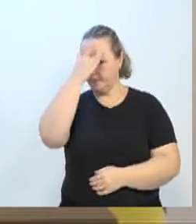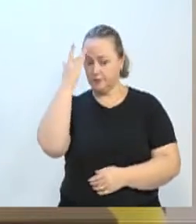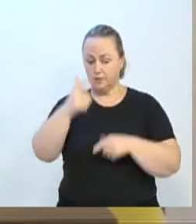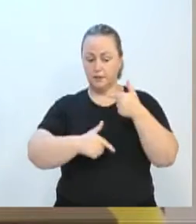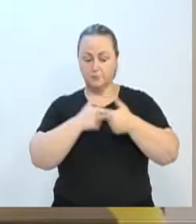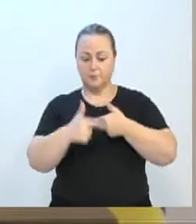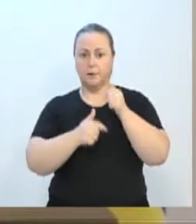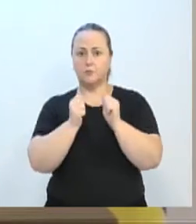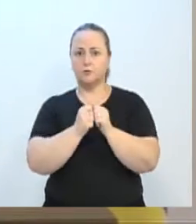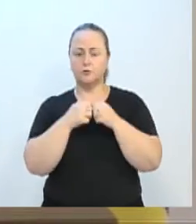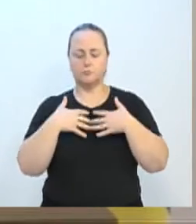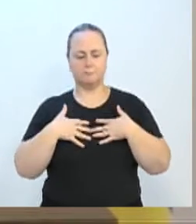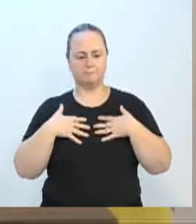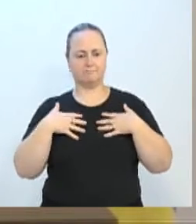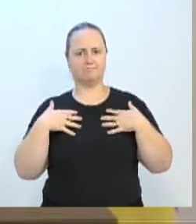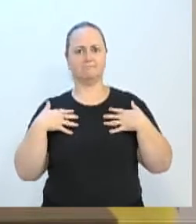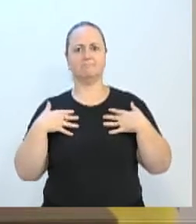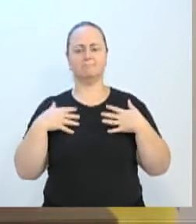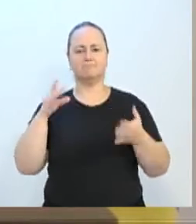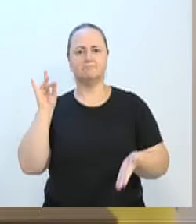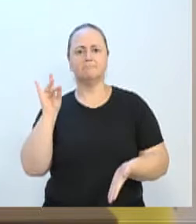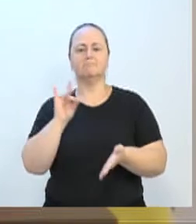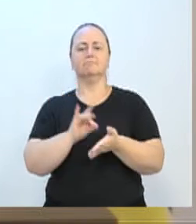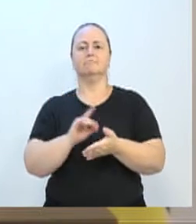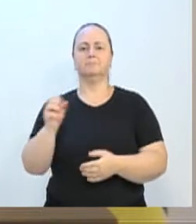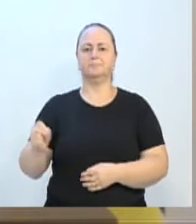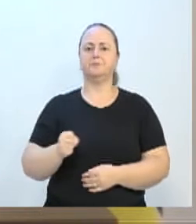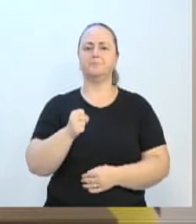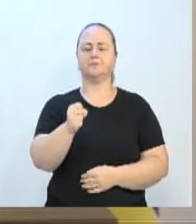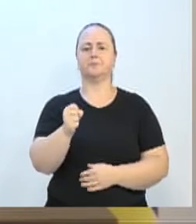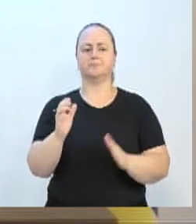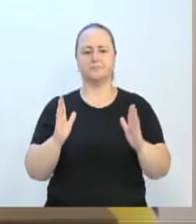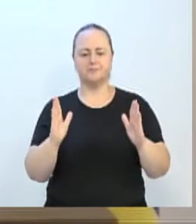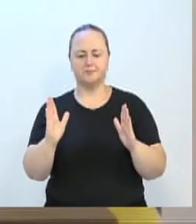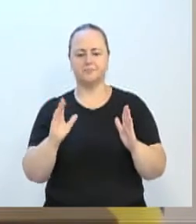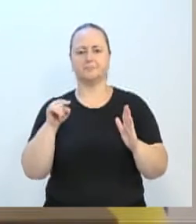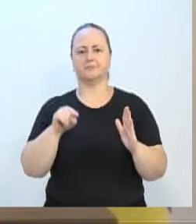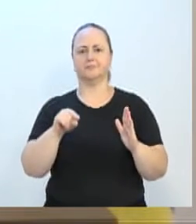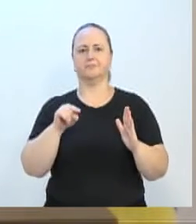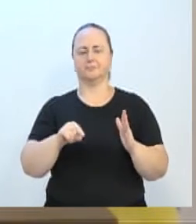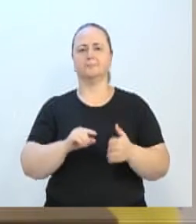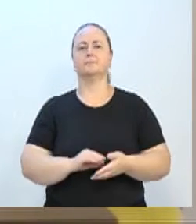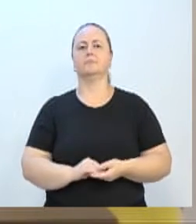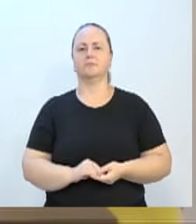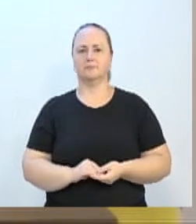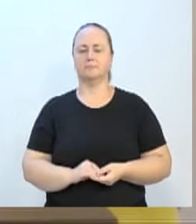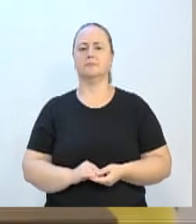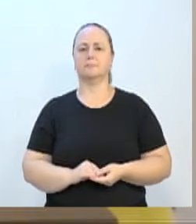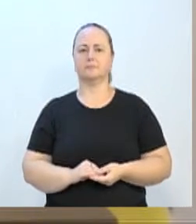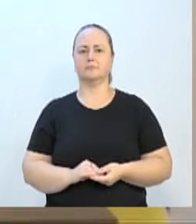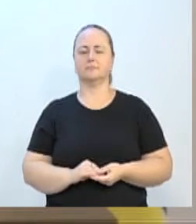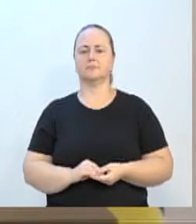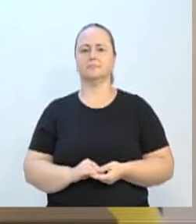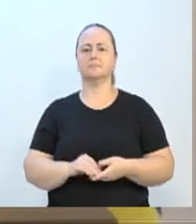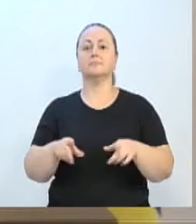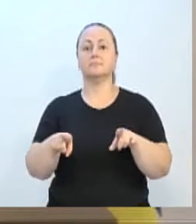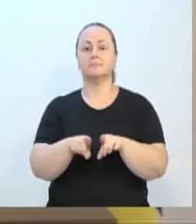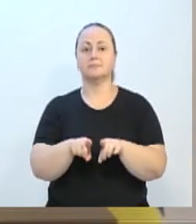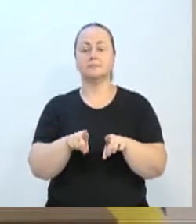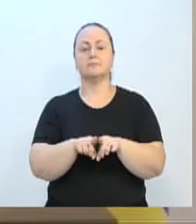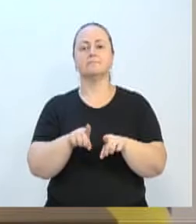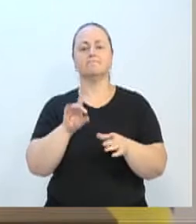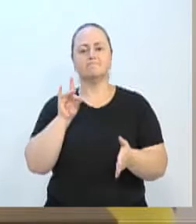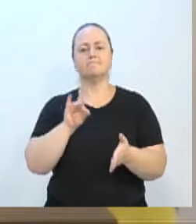tem muito orgulho daquilo do qual a gente, de fato, colocou o nosso mandato, o nosso trabalho. E essa é uma dessas questões, porque é uma demanda muito